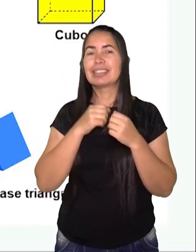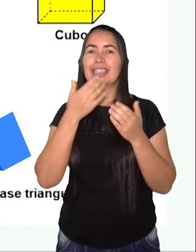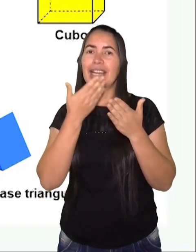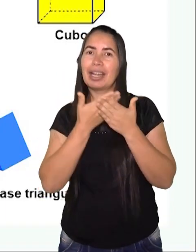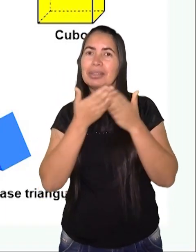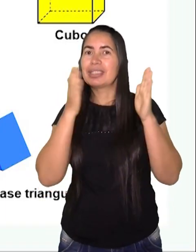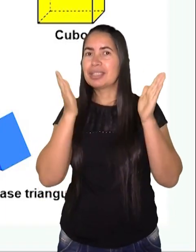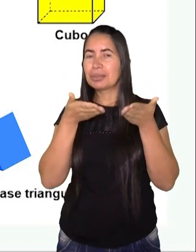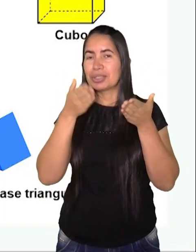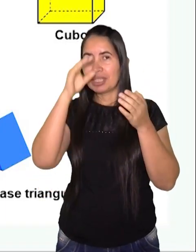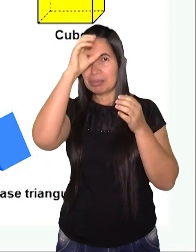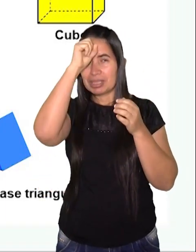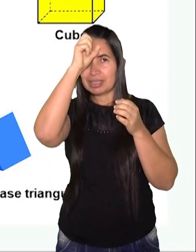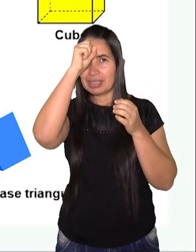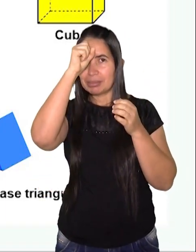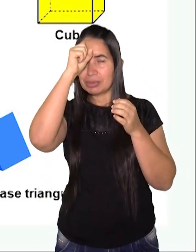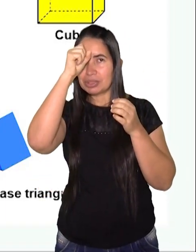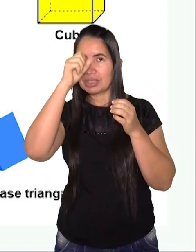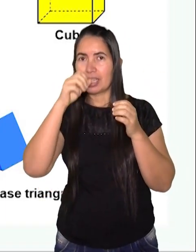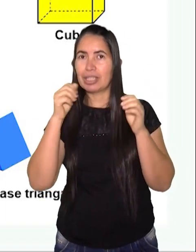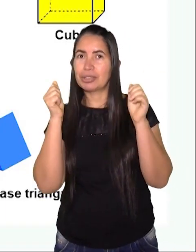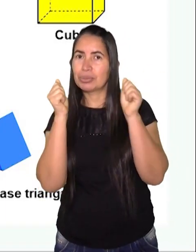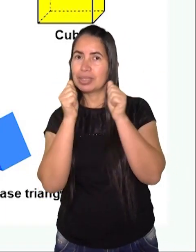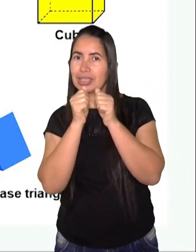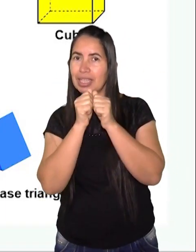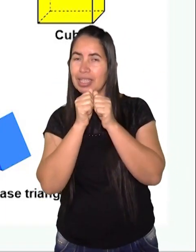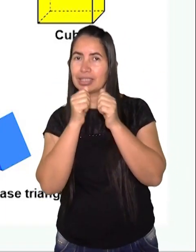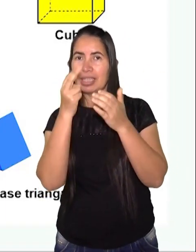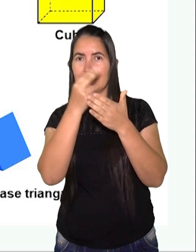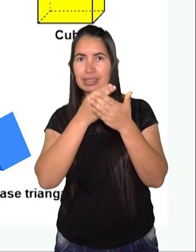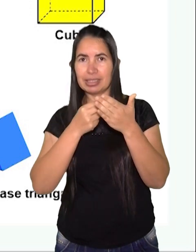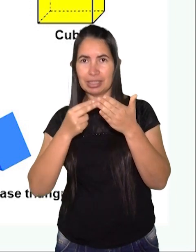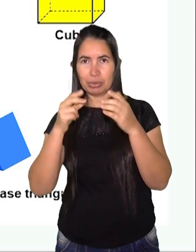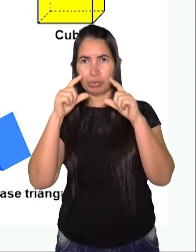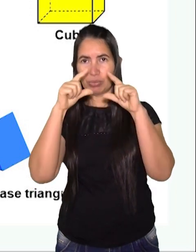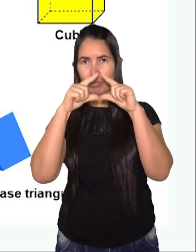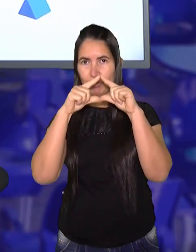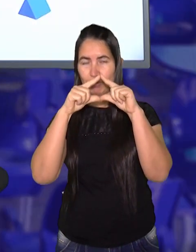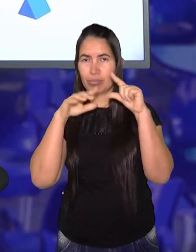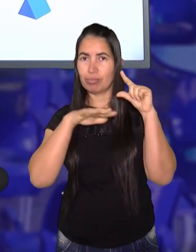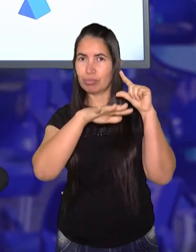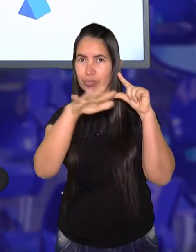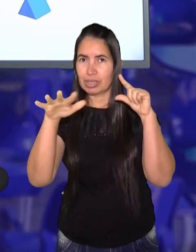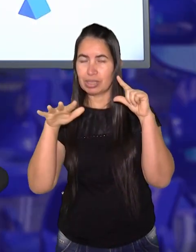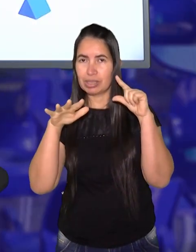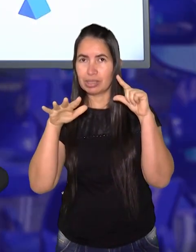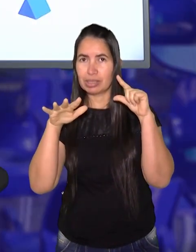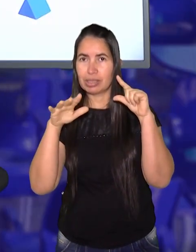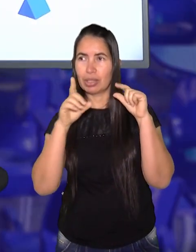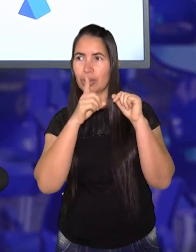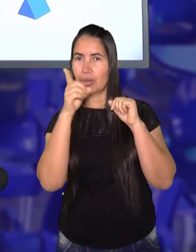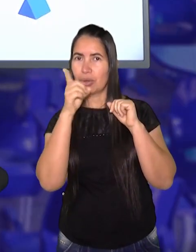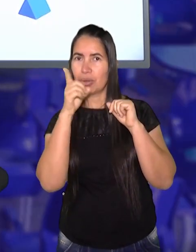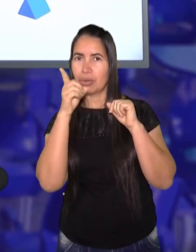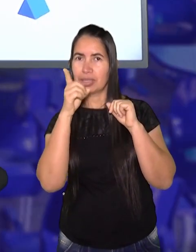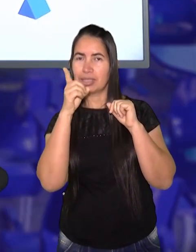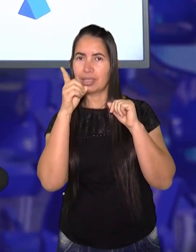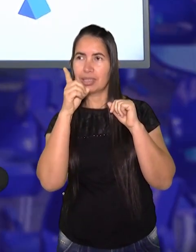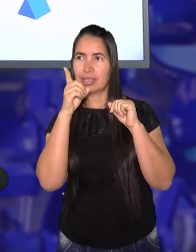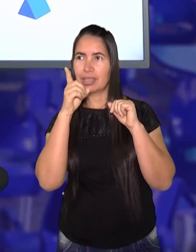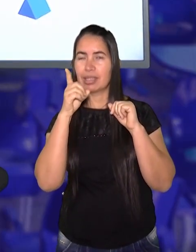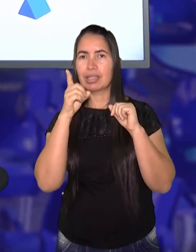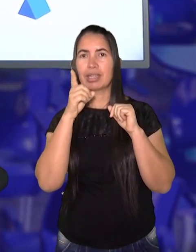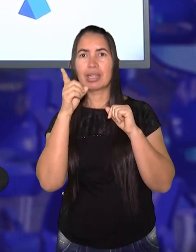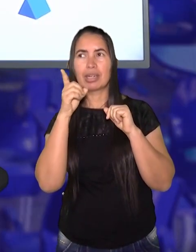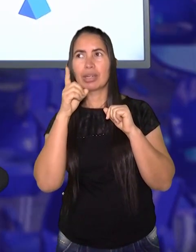Na aula de hoje, nós aprendemos a associar figuras geométricas espaciais. Cubo. Olha só